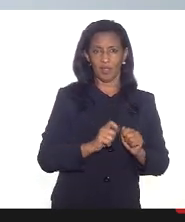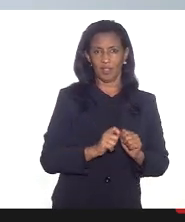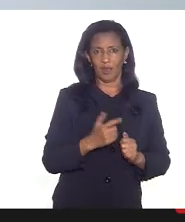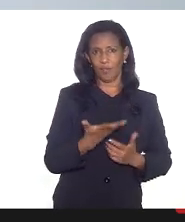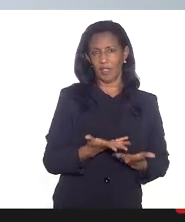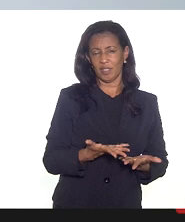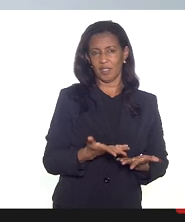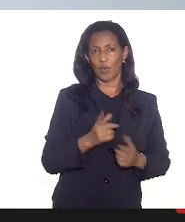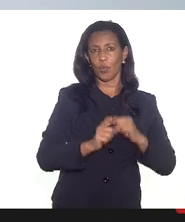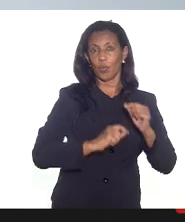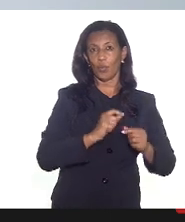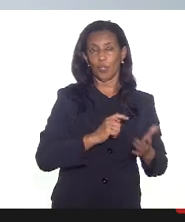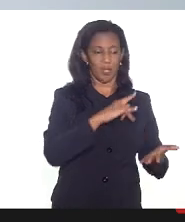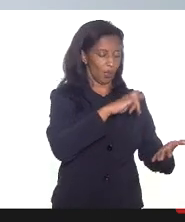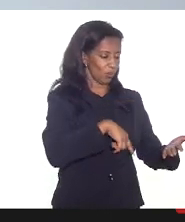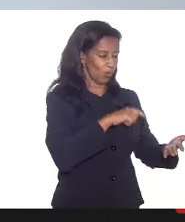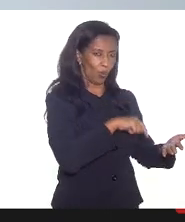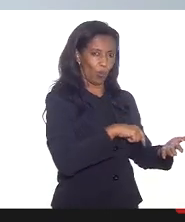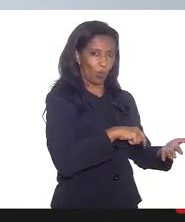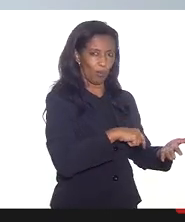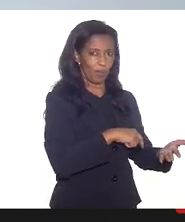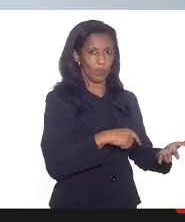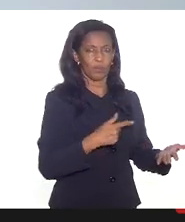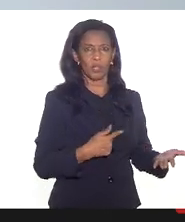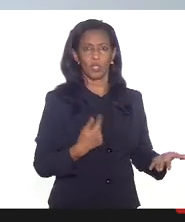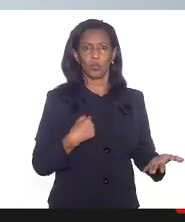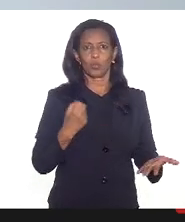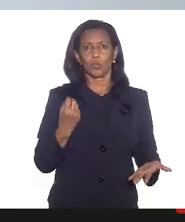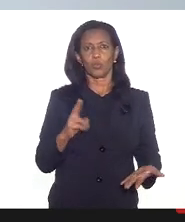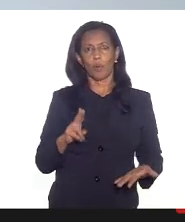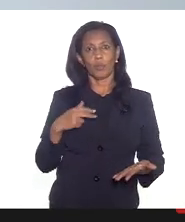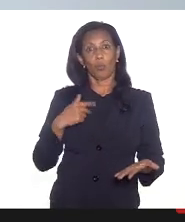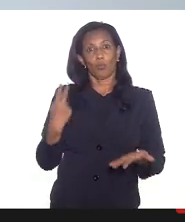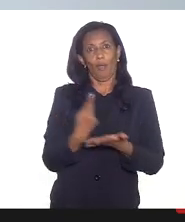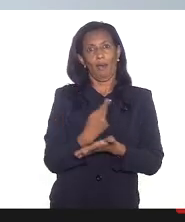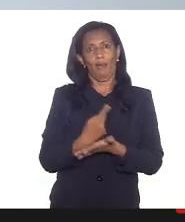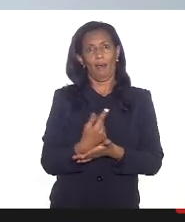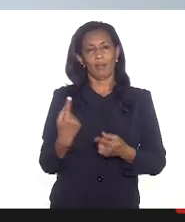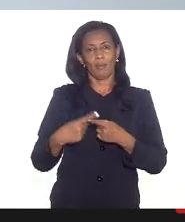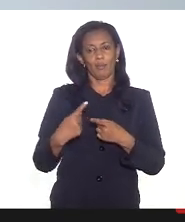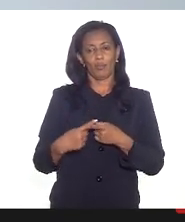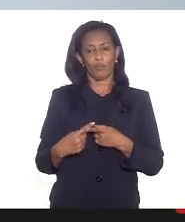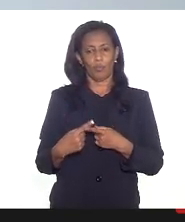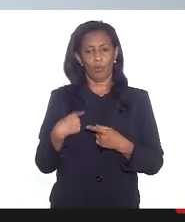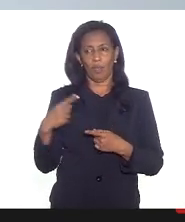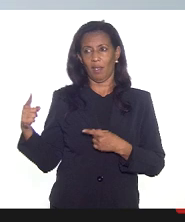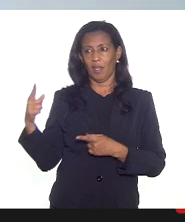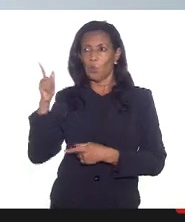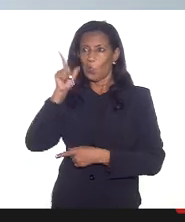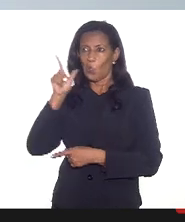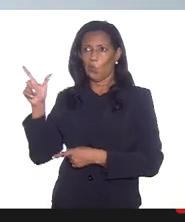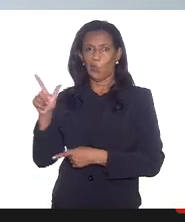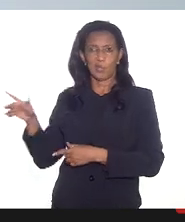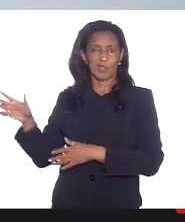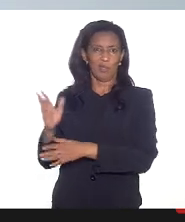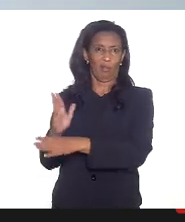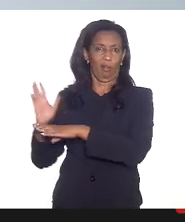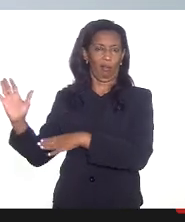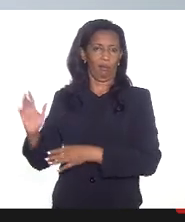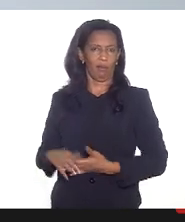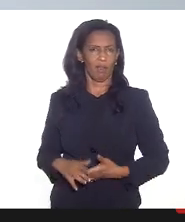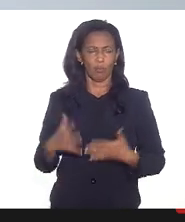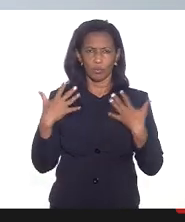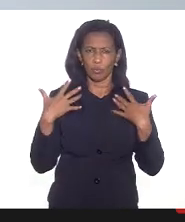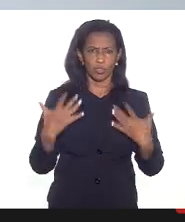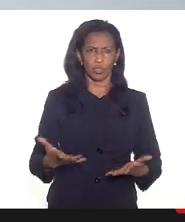fazer o que está escrito no documento e eu sou a pessoa que estou errada porque fulano conseguiu no vizinho isso é muito